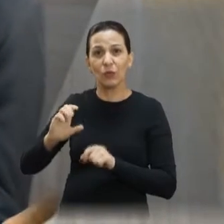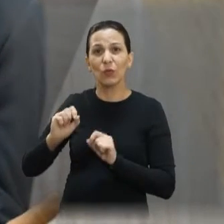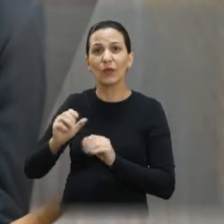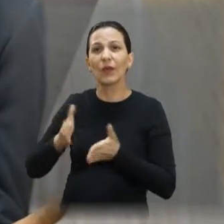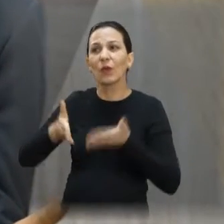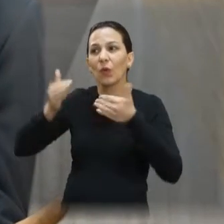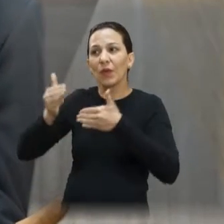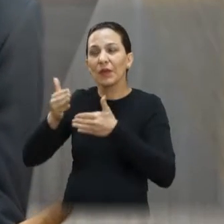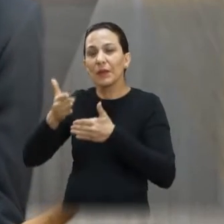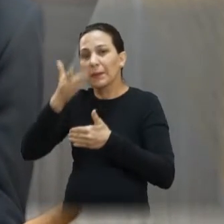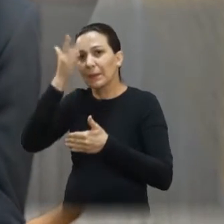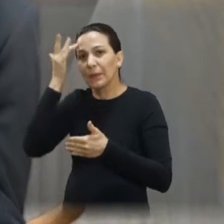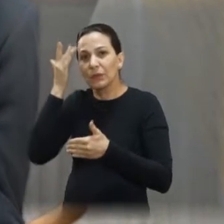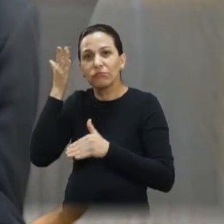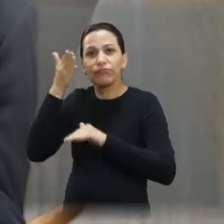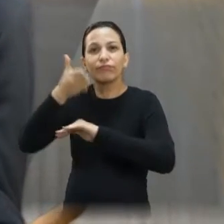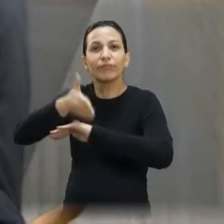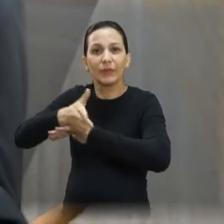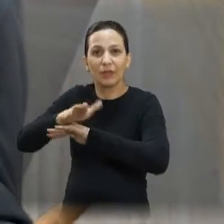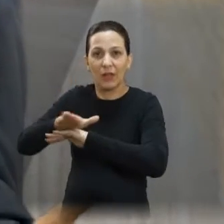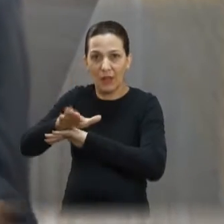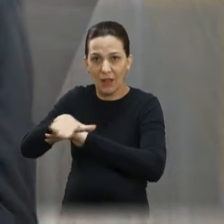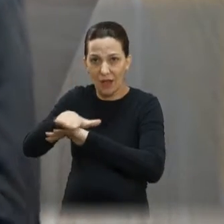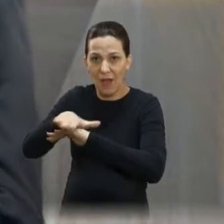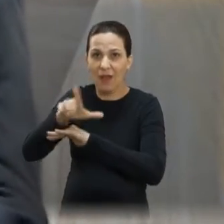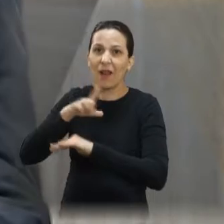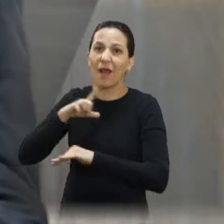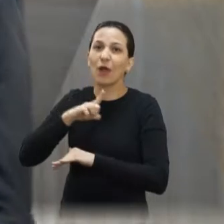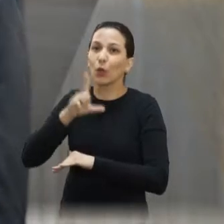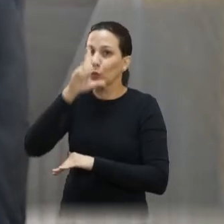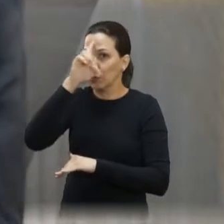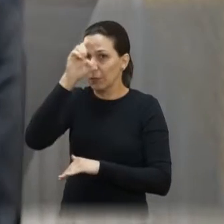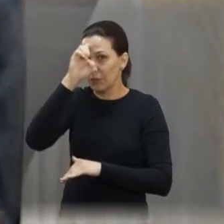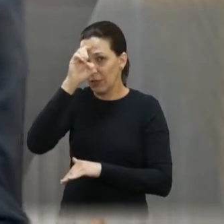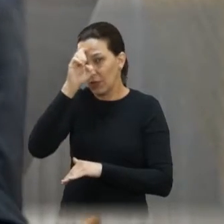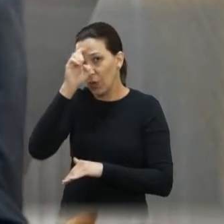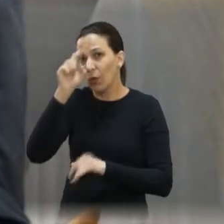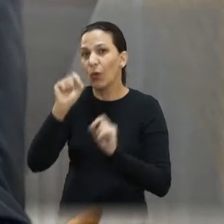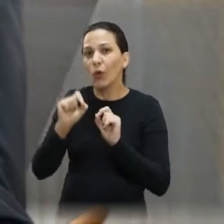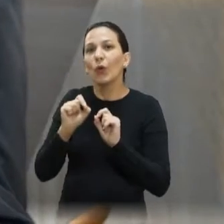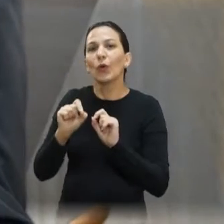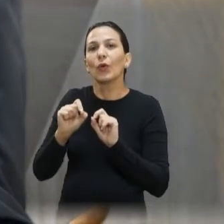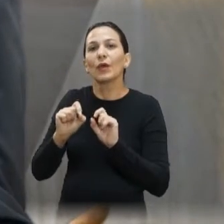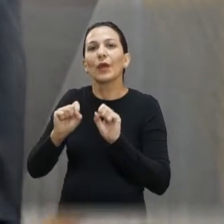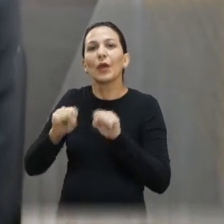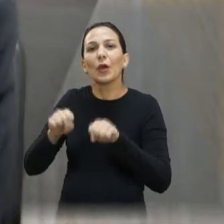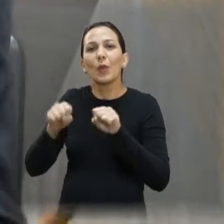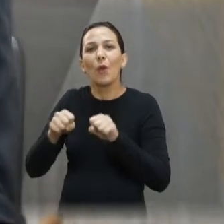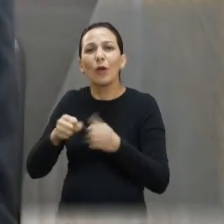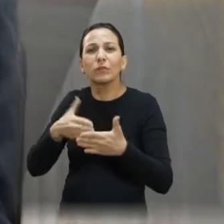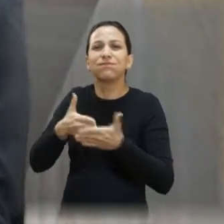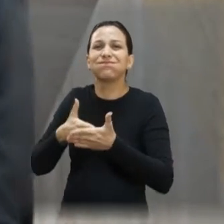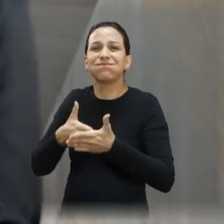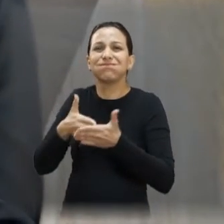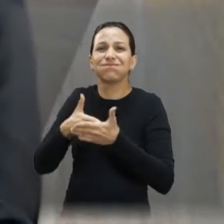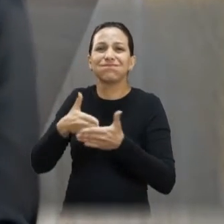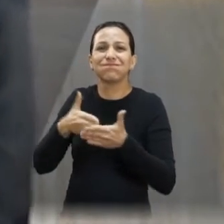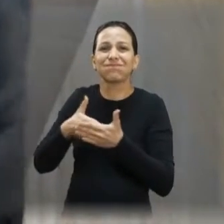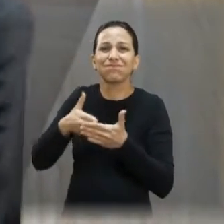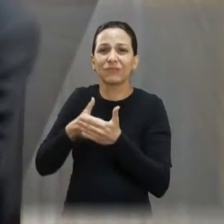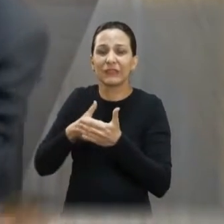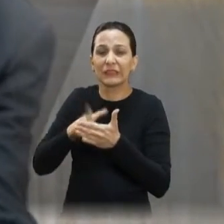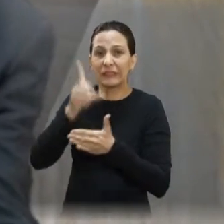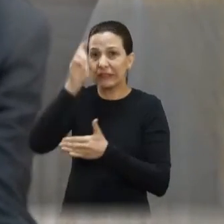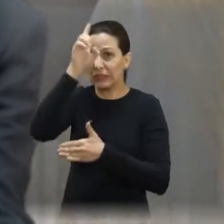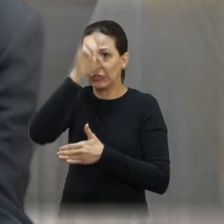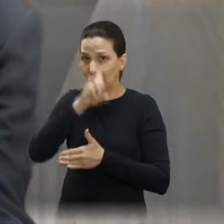tinha que acessar, o marido levava a esposa para descer, ou vice-versa, e ia passar na moto, estava lá interrompendo a passagem, tinha que ir lá onde acabava